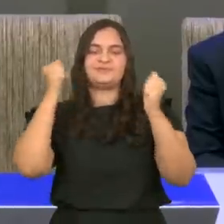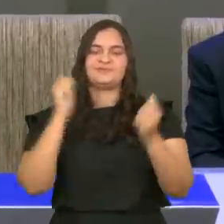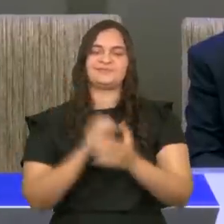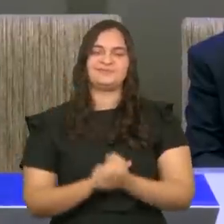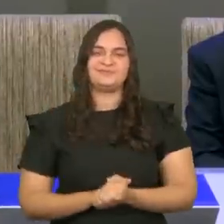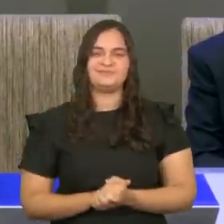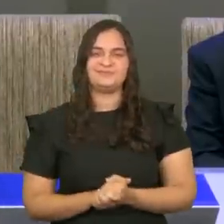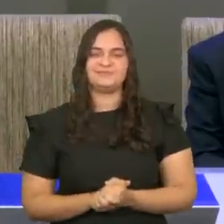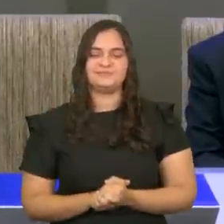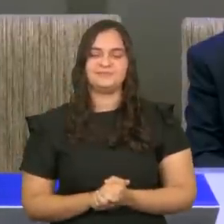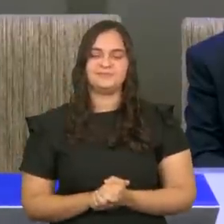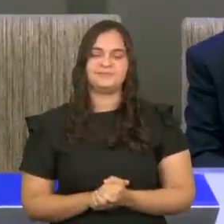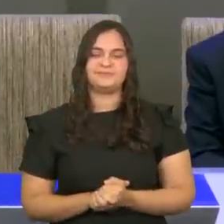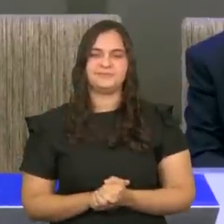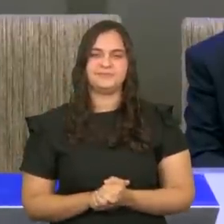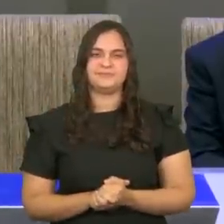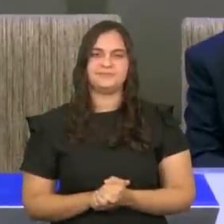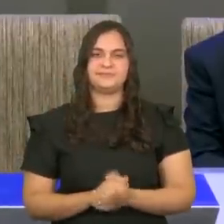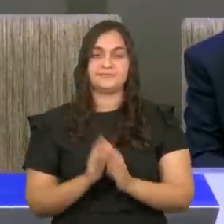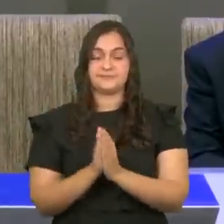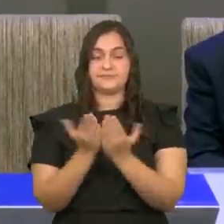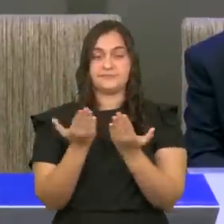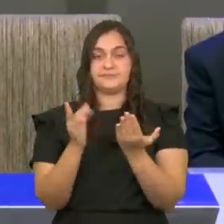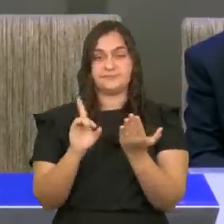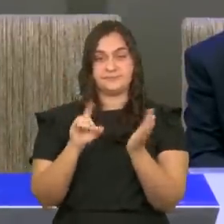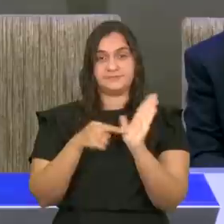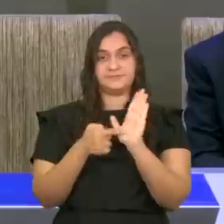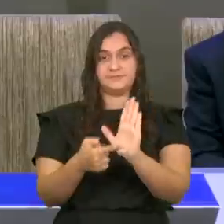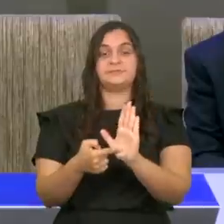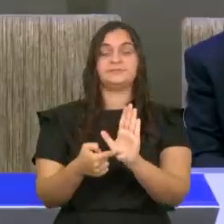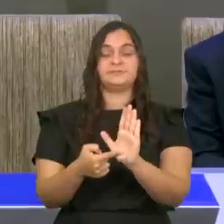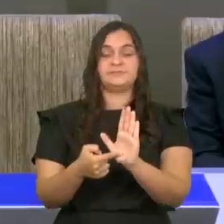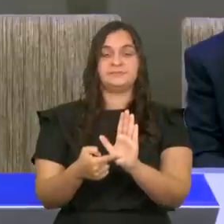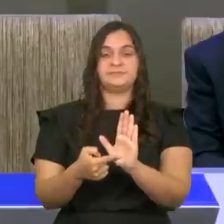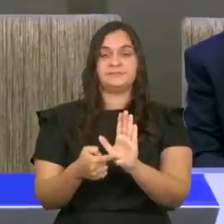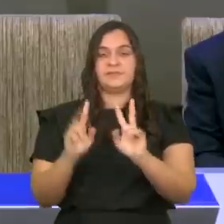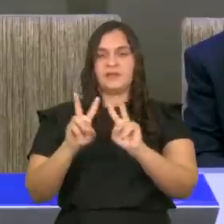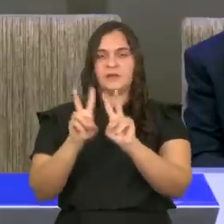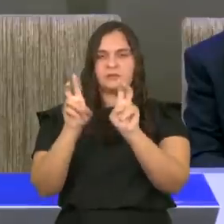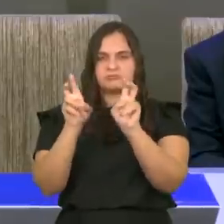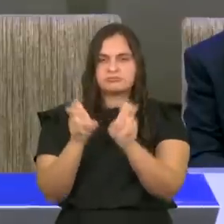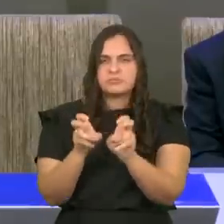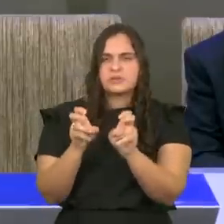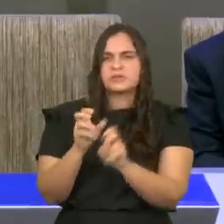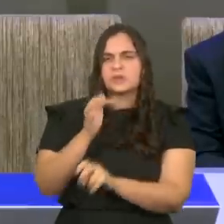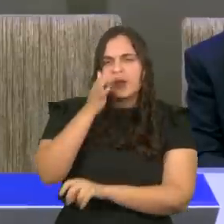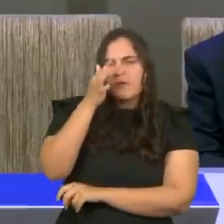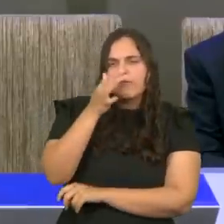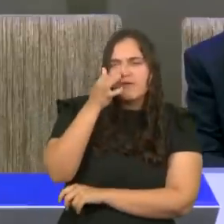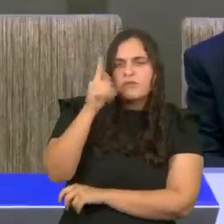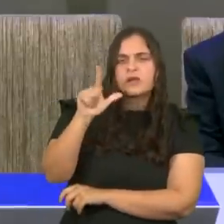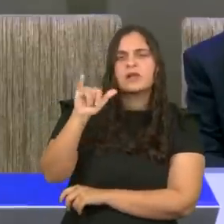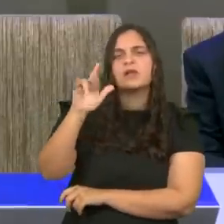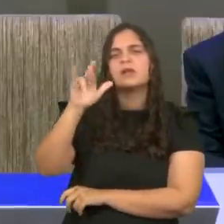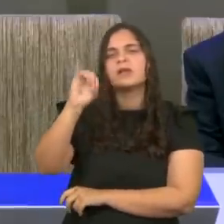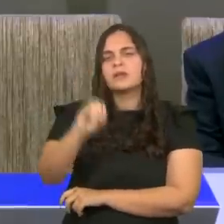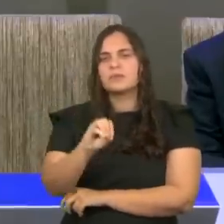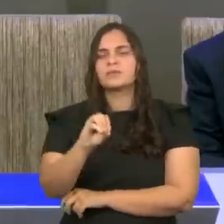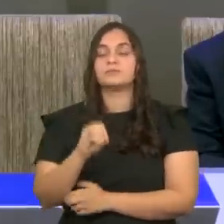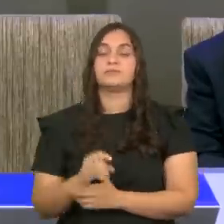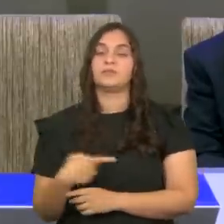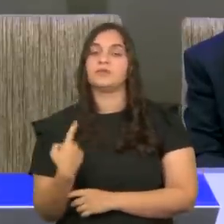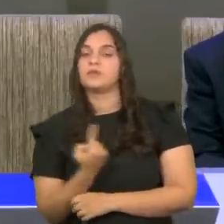Quando a Bíblia, fala sobre o lírio, e nós vamos, para a característica, do seu